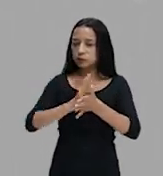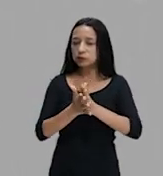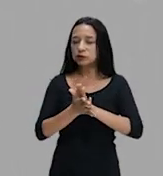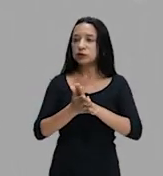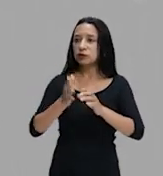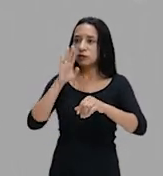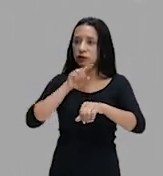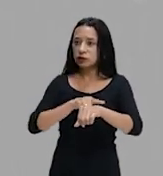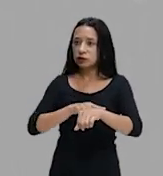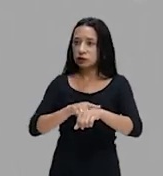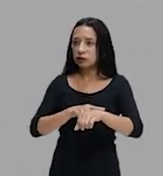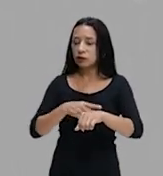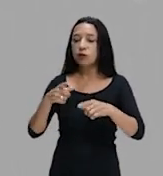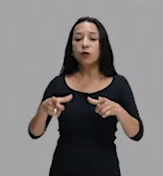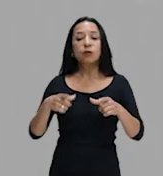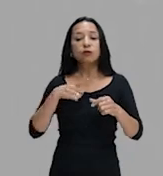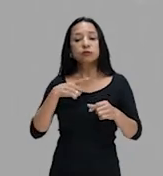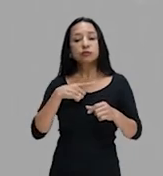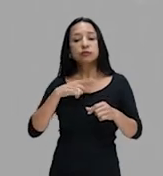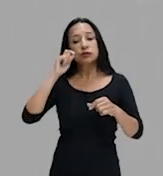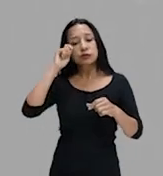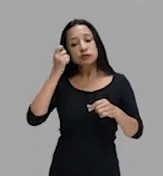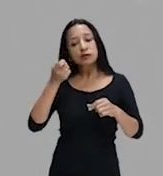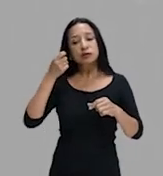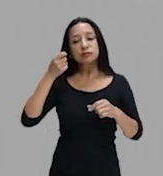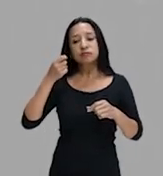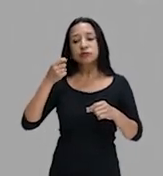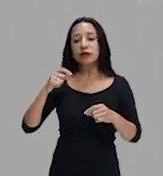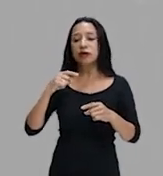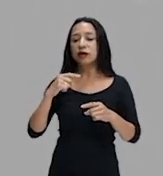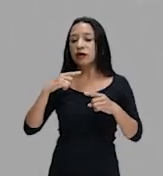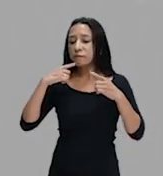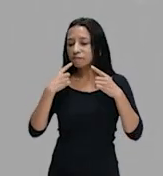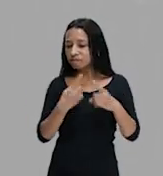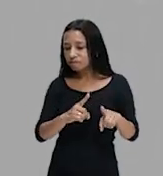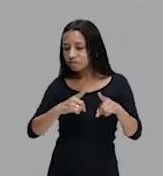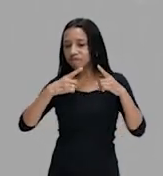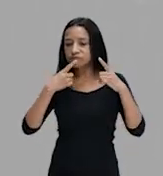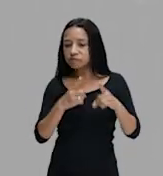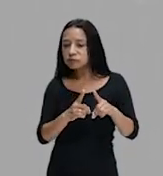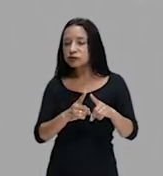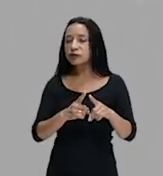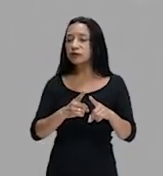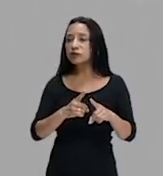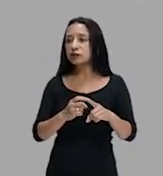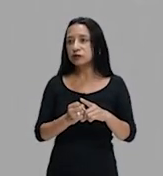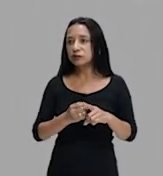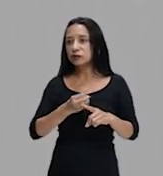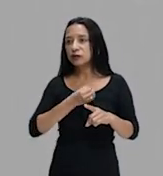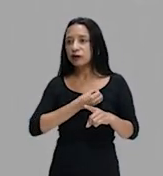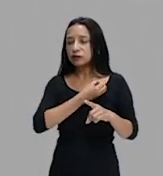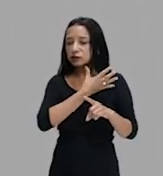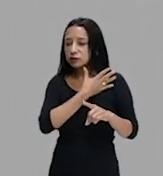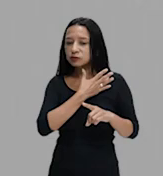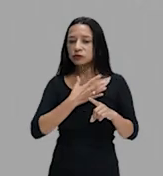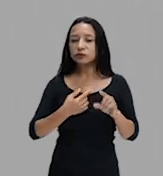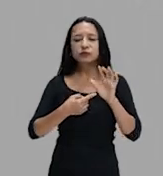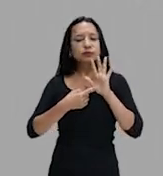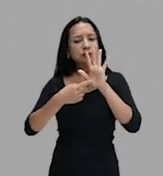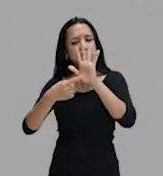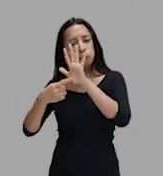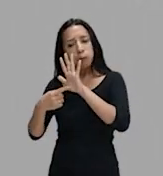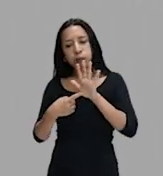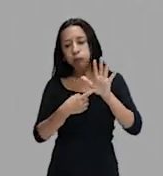Onde ali, você tem os negros desafiando a ditadura, se expondo nas ruas, lutando contra o